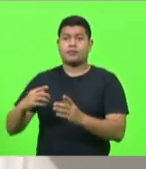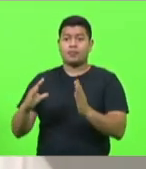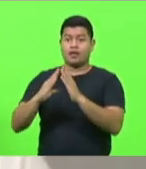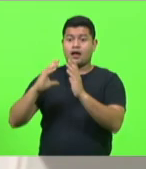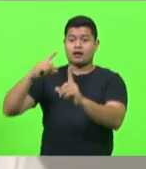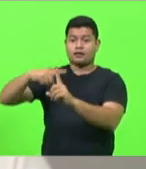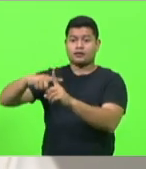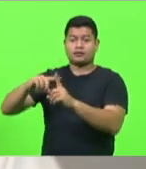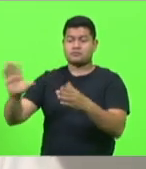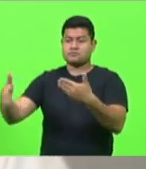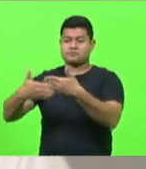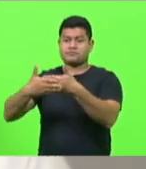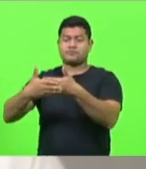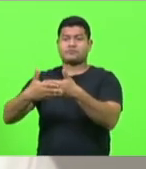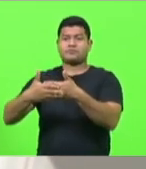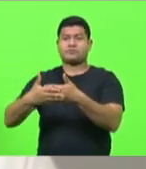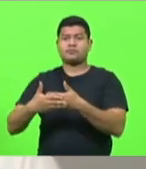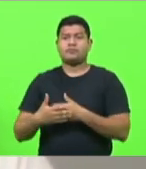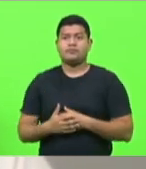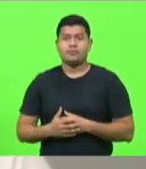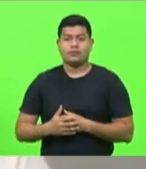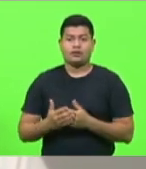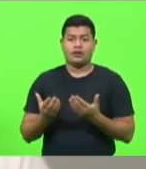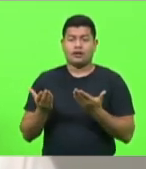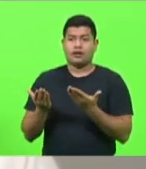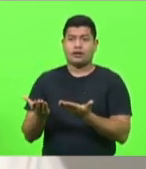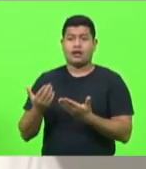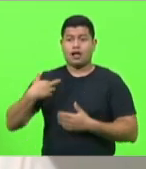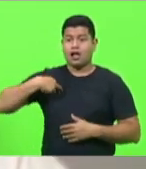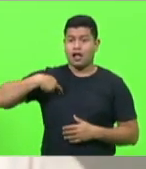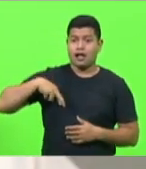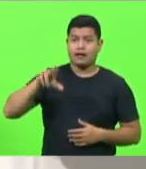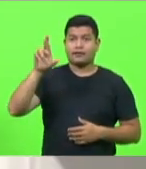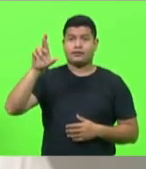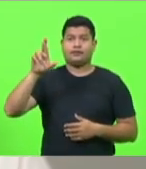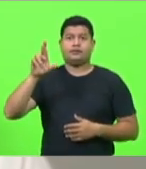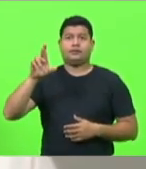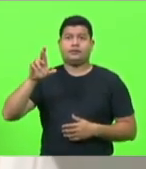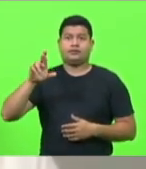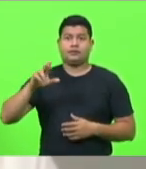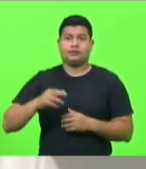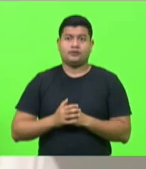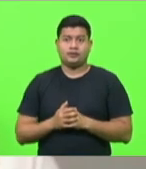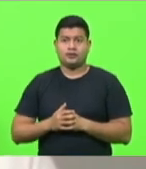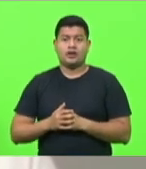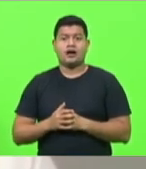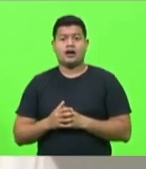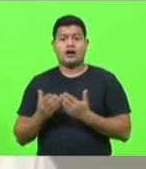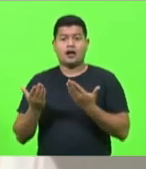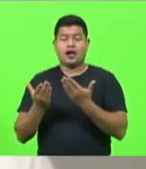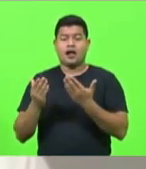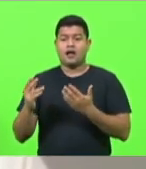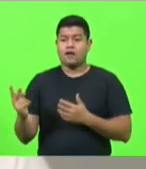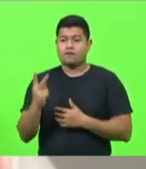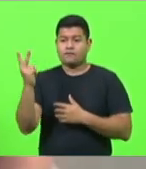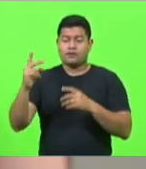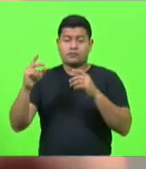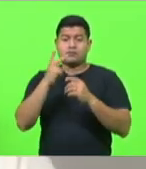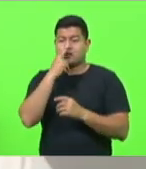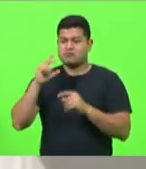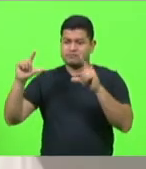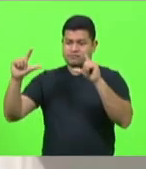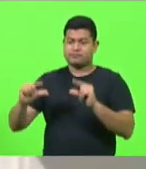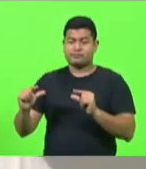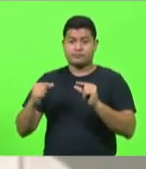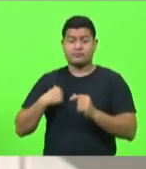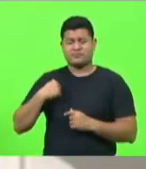relegadas ao segundo plano. A religião foi relegada a um valor menor. E eu lamento que os burocratas